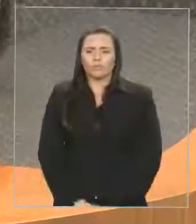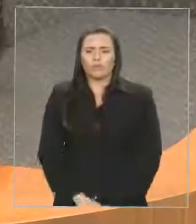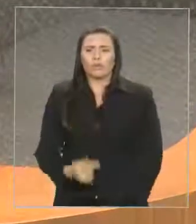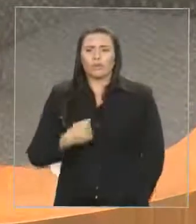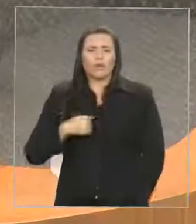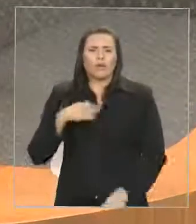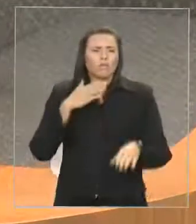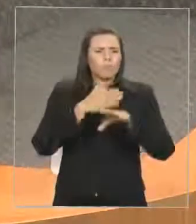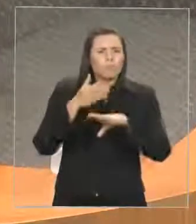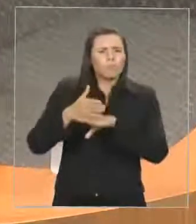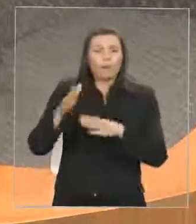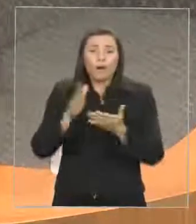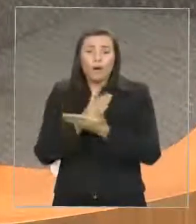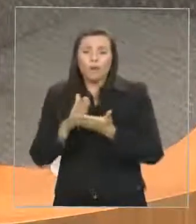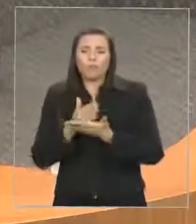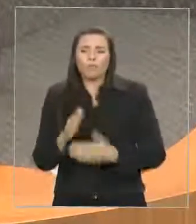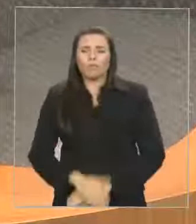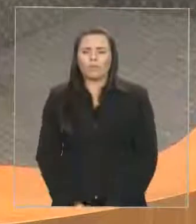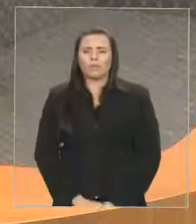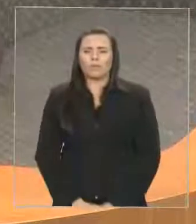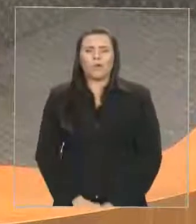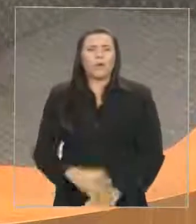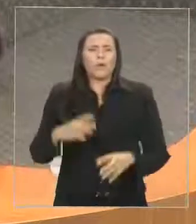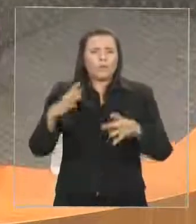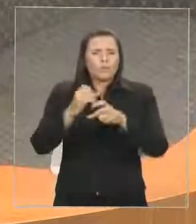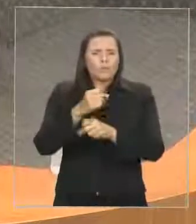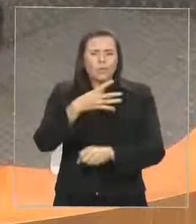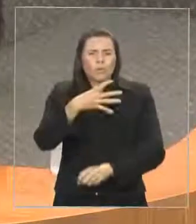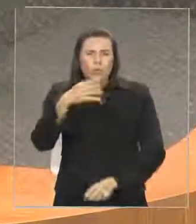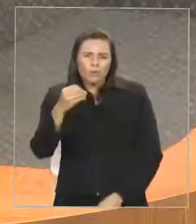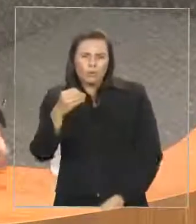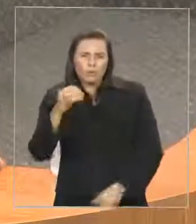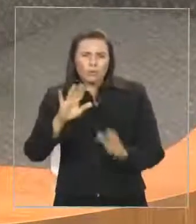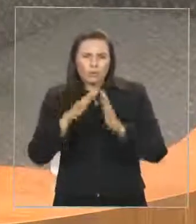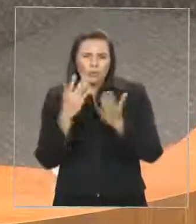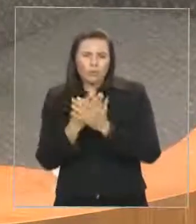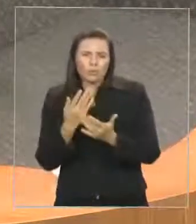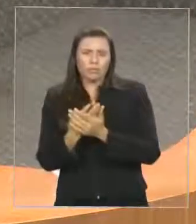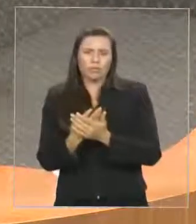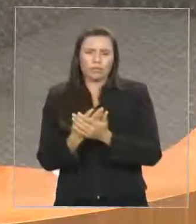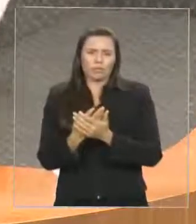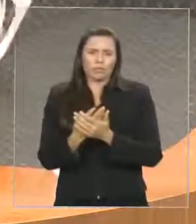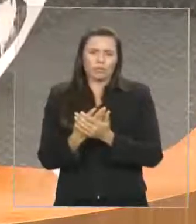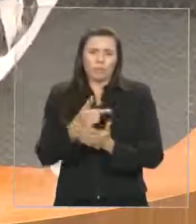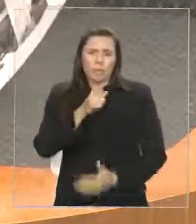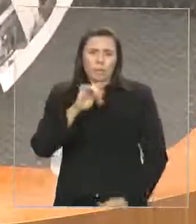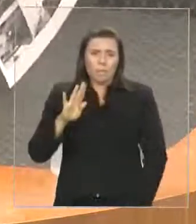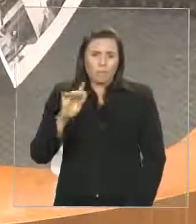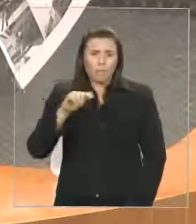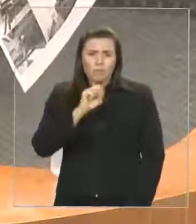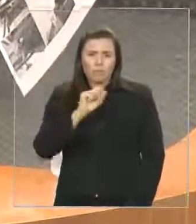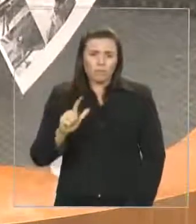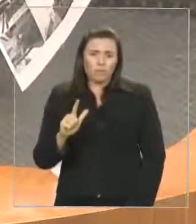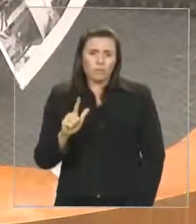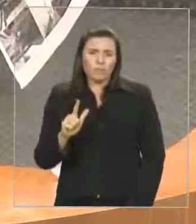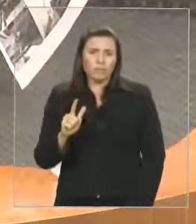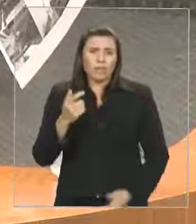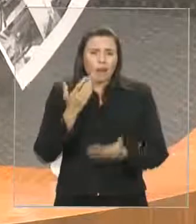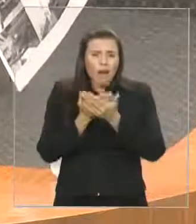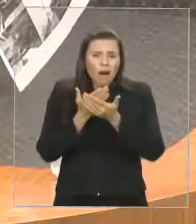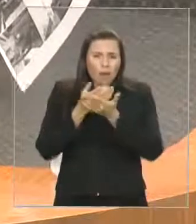40 escolas nem começou o ano letivo ainda. E eu estou falando da capital. E o Governo falou que